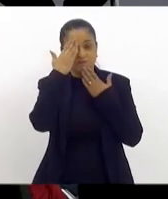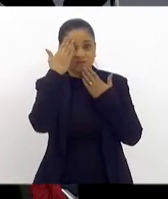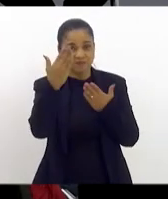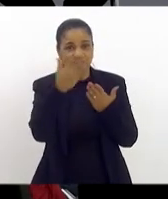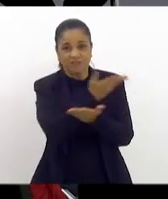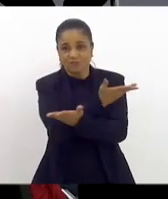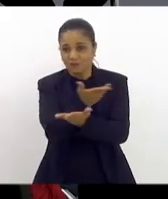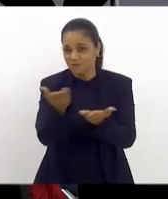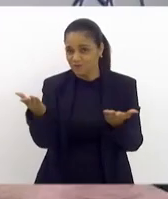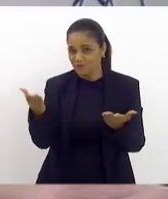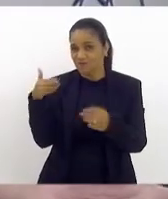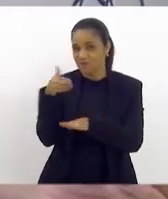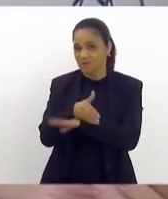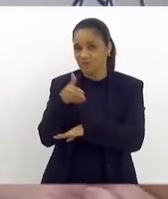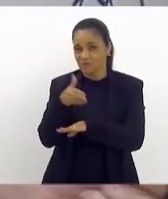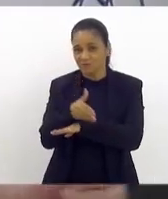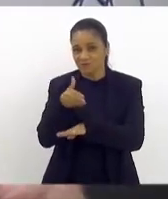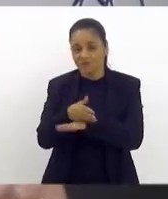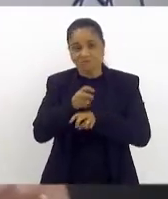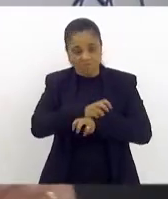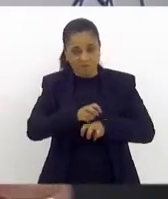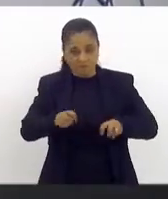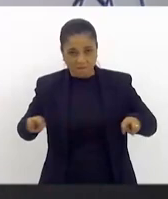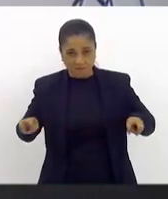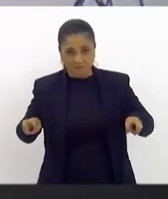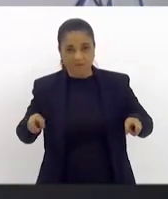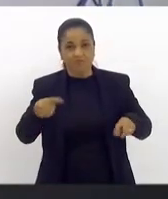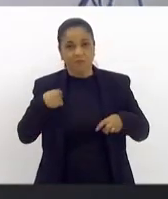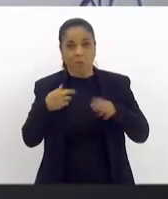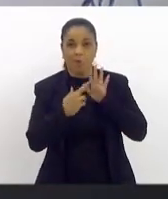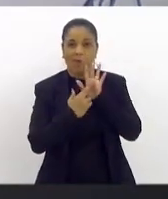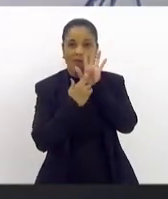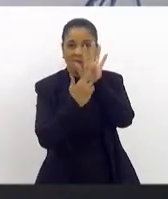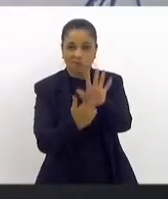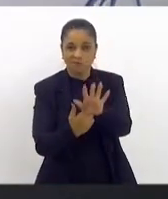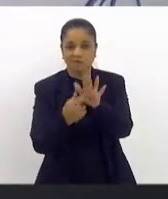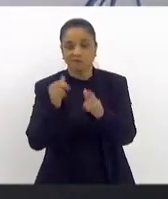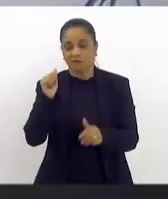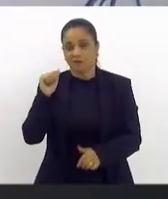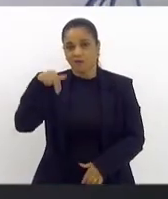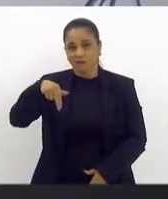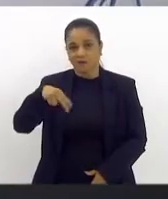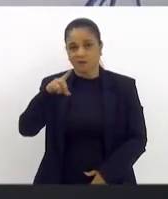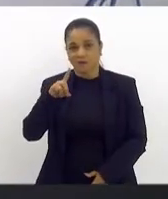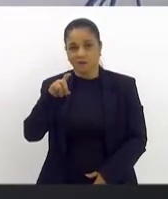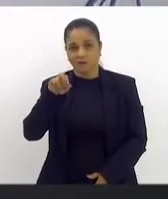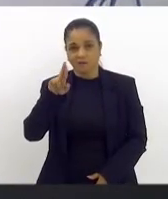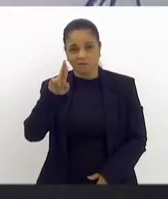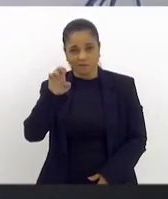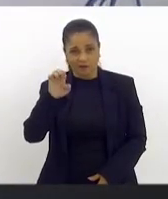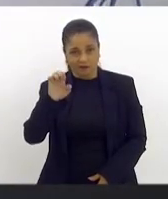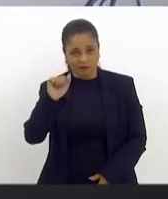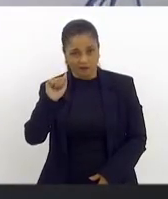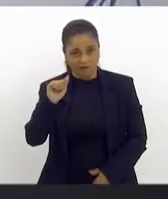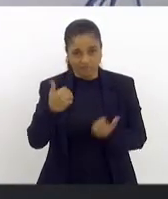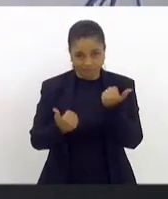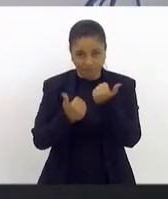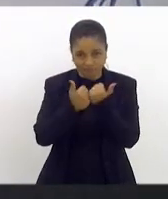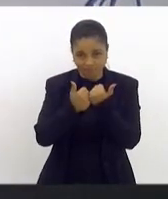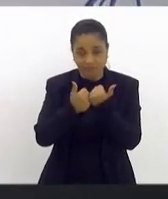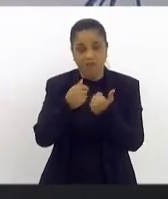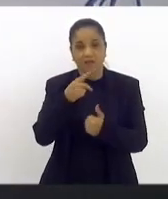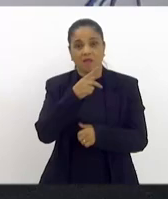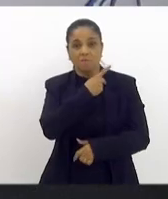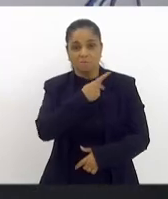todos vocês pela presença e a todos que compõem a mesa. Eu estou representando a Andréia. A Andréia, ela é presidente